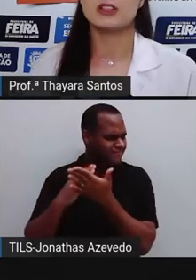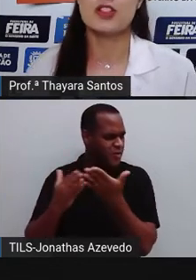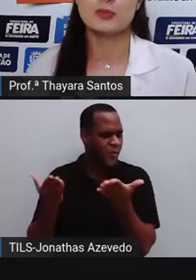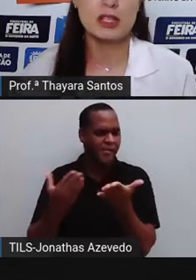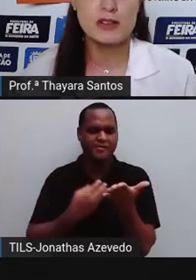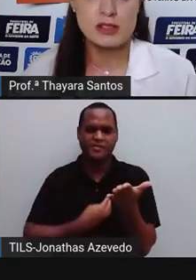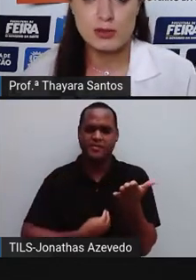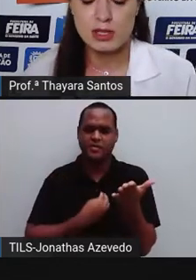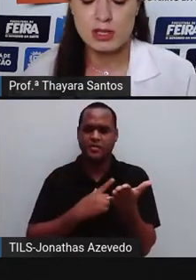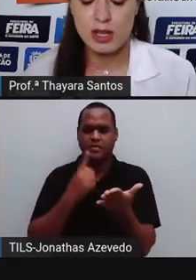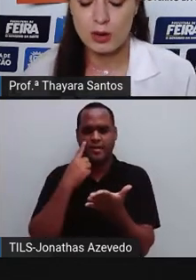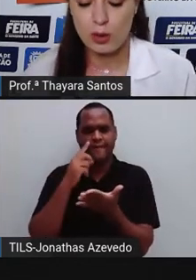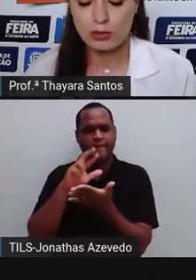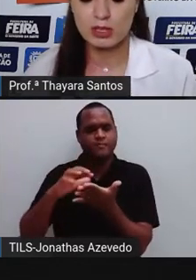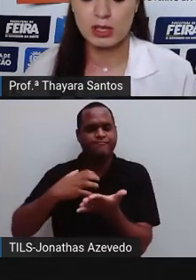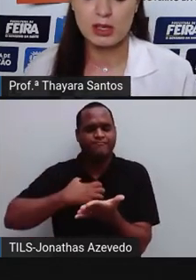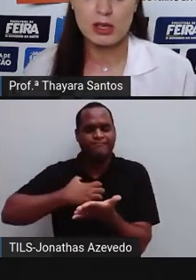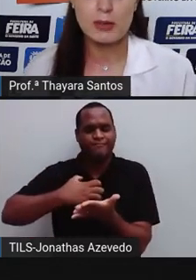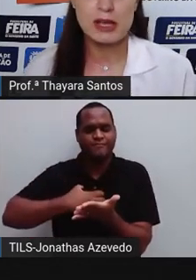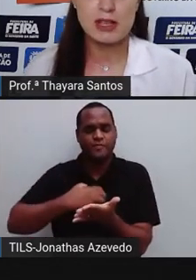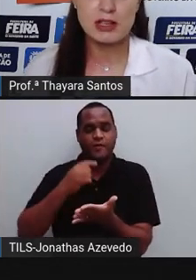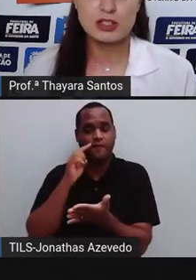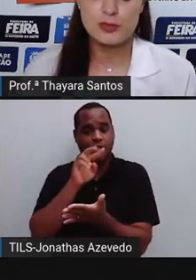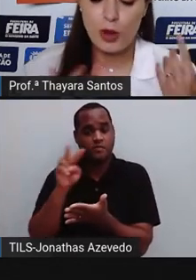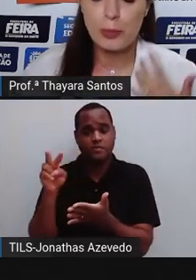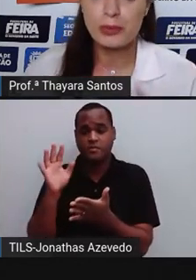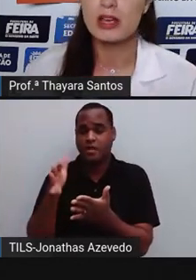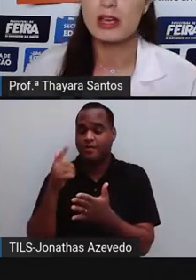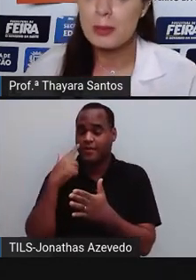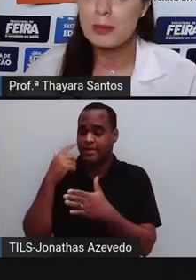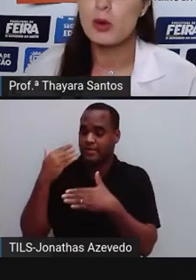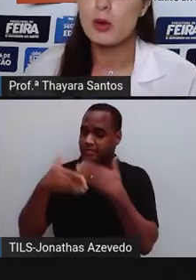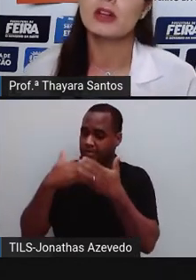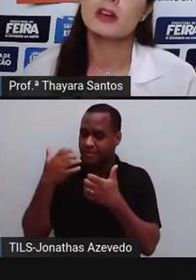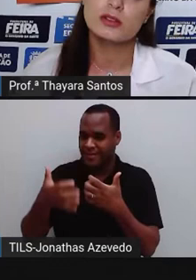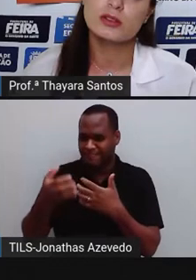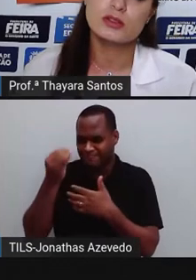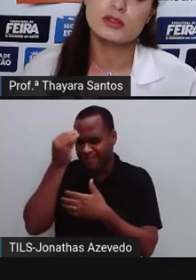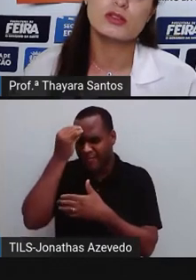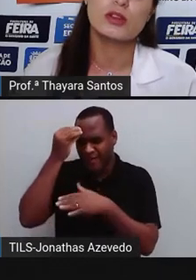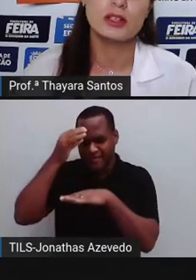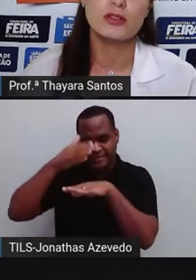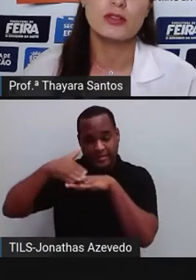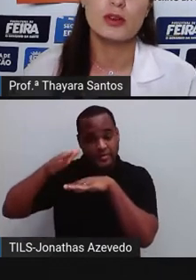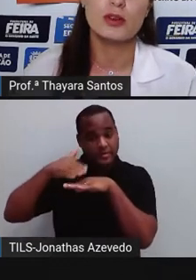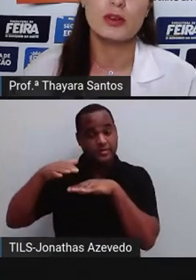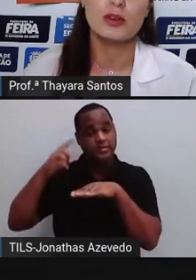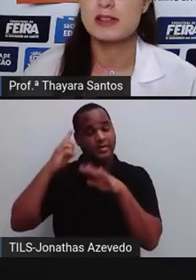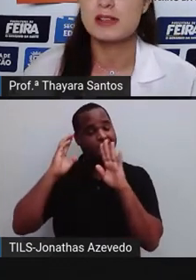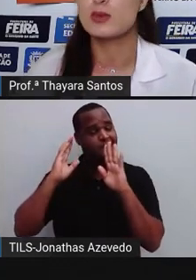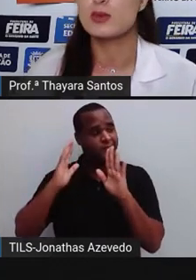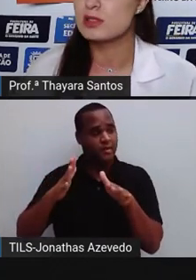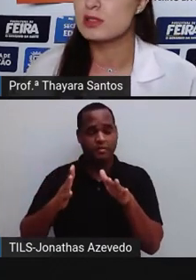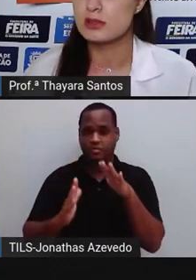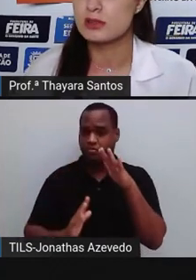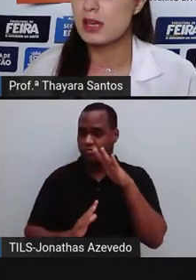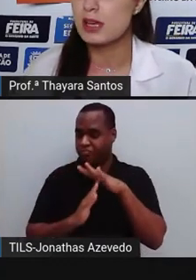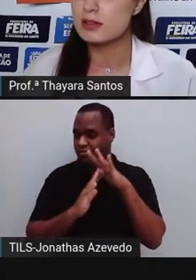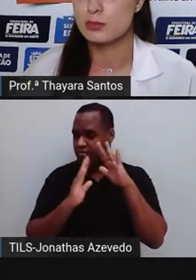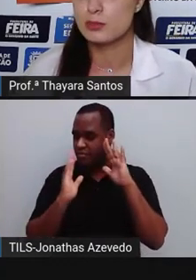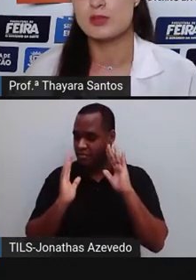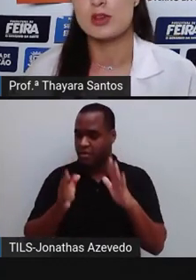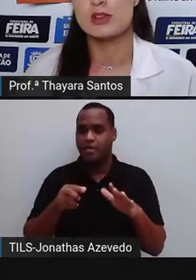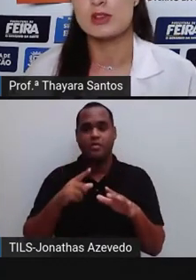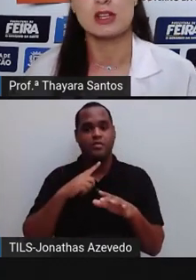dia. A gente muitas vezes não se dá conta, mas se a gente for puxar aí na memória, todos nós já devemos ter passado por alguma situação